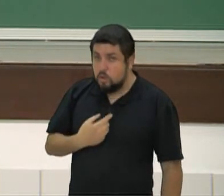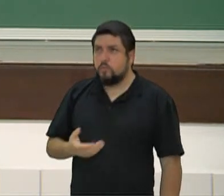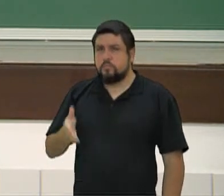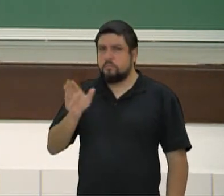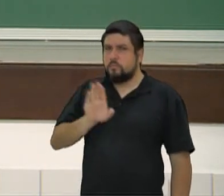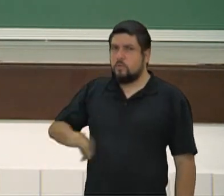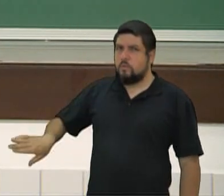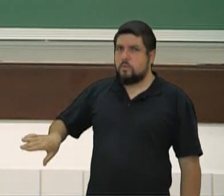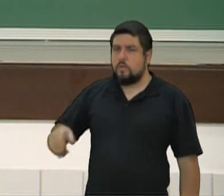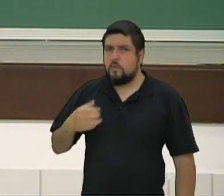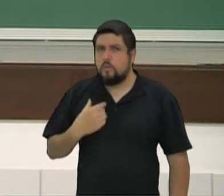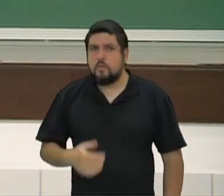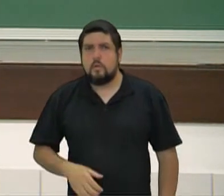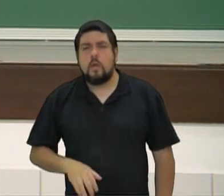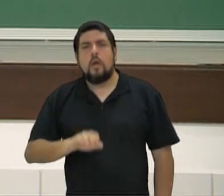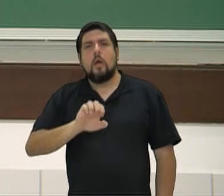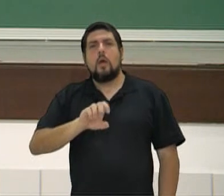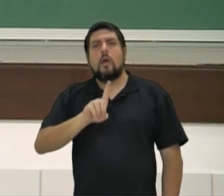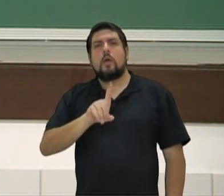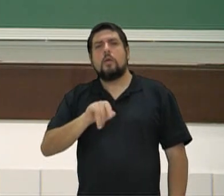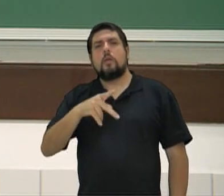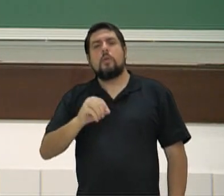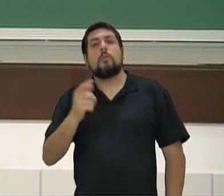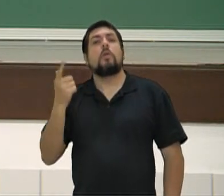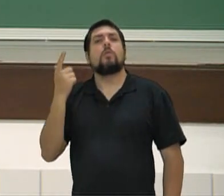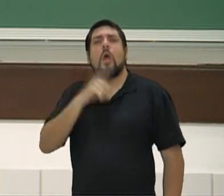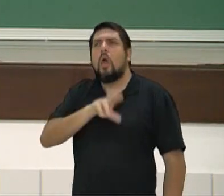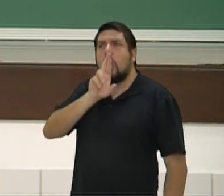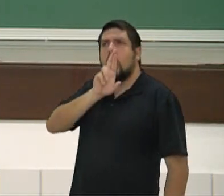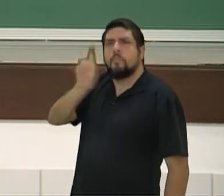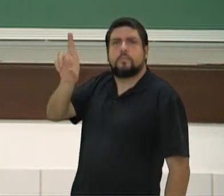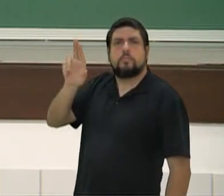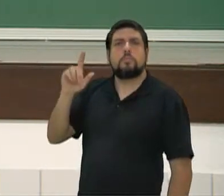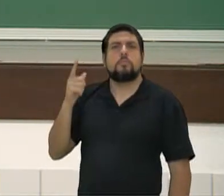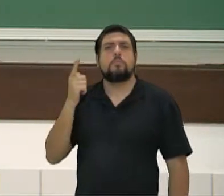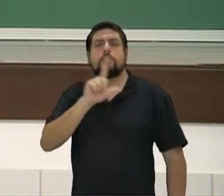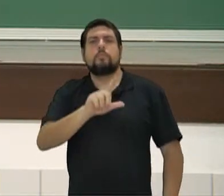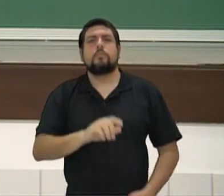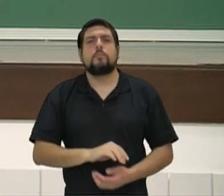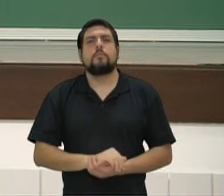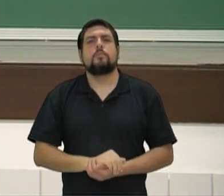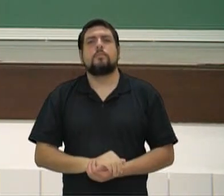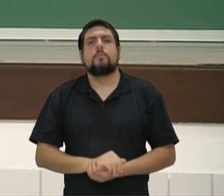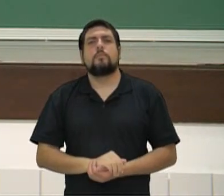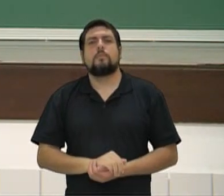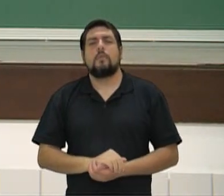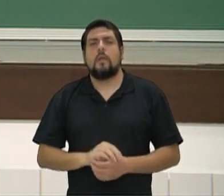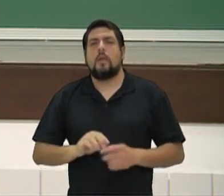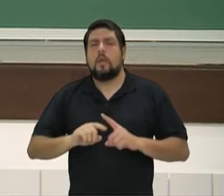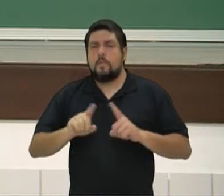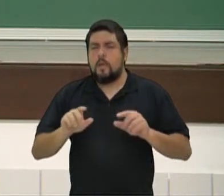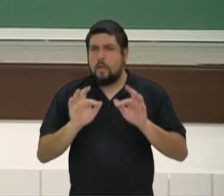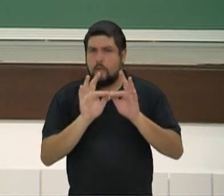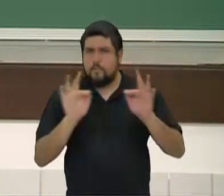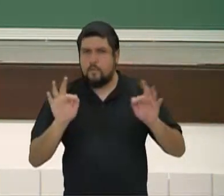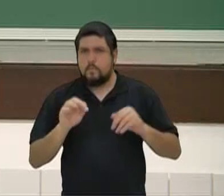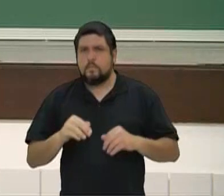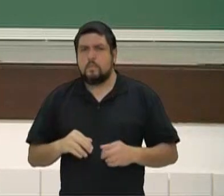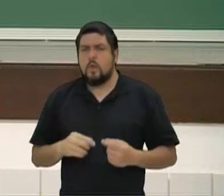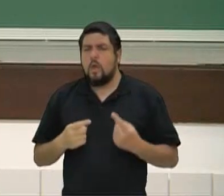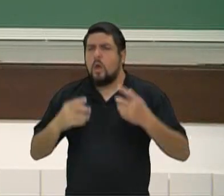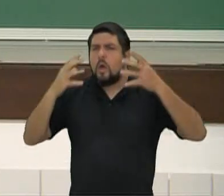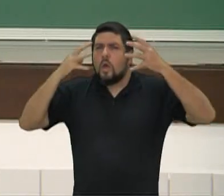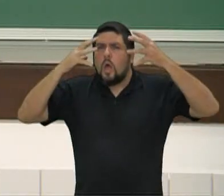E o Édipo conseguiu, também vale a pena, mas rapidamente o enigma era o seguinte, que animal quando